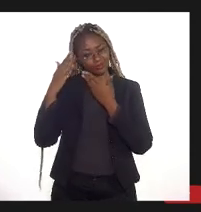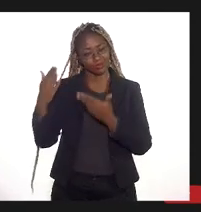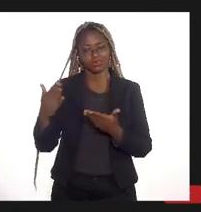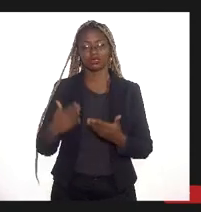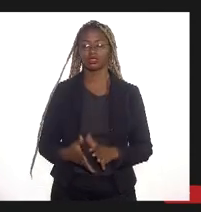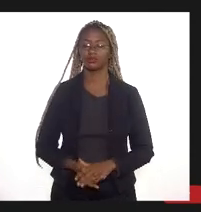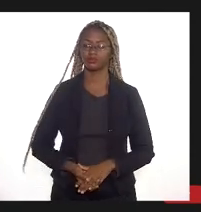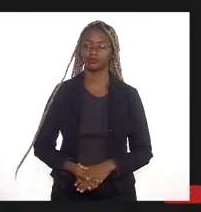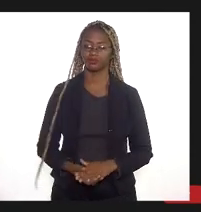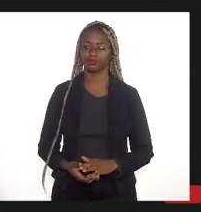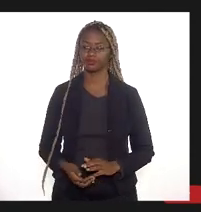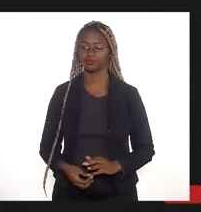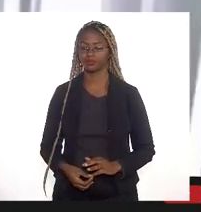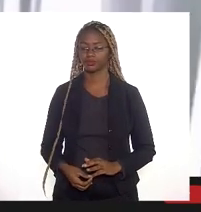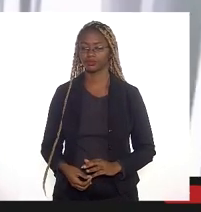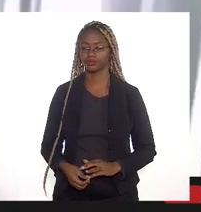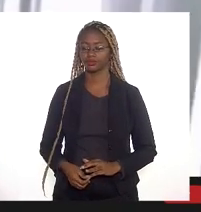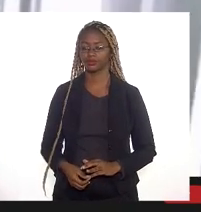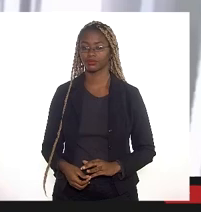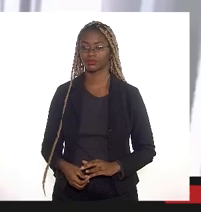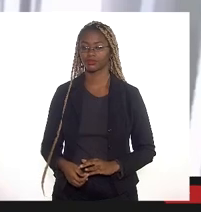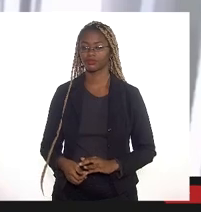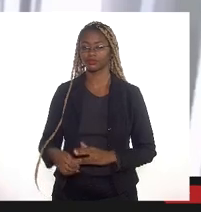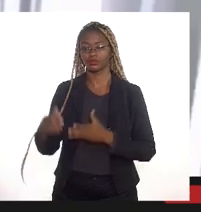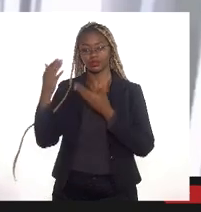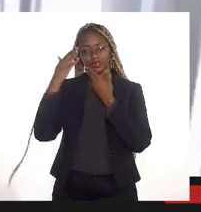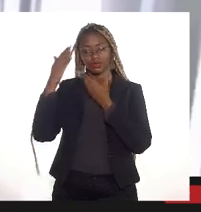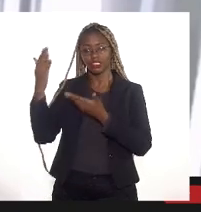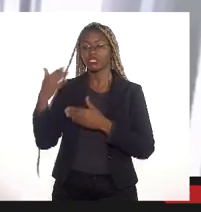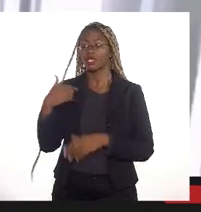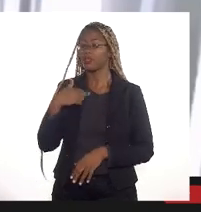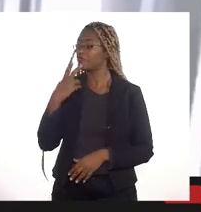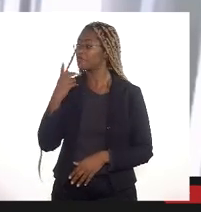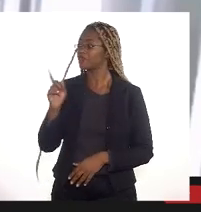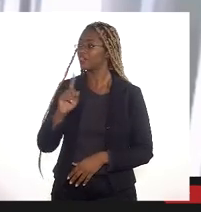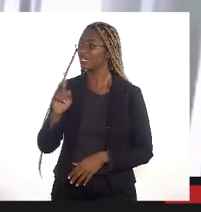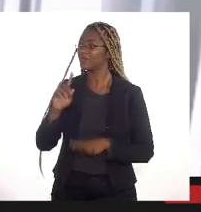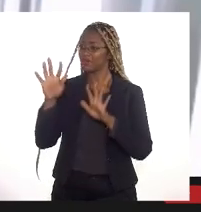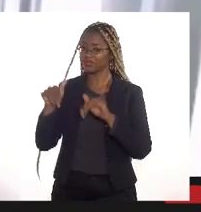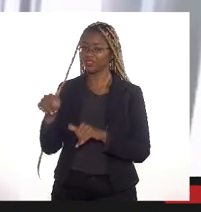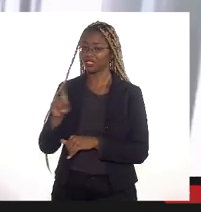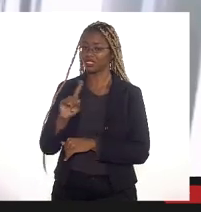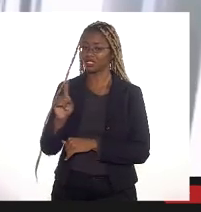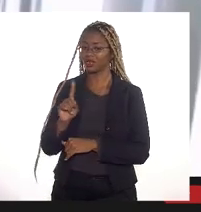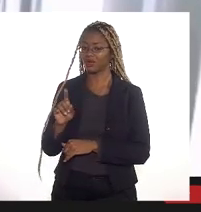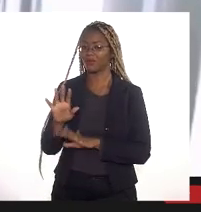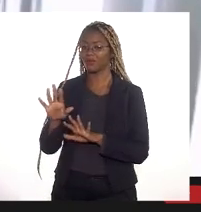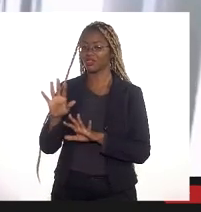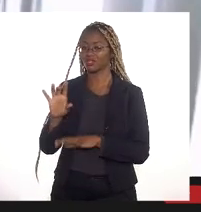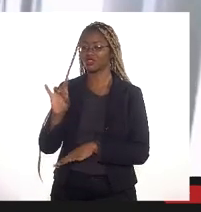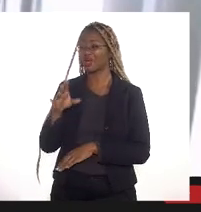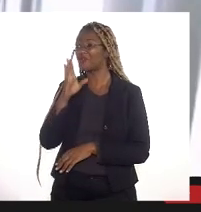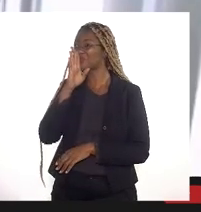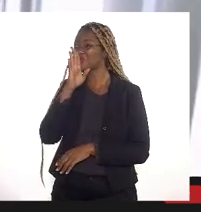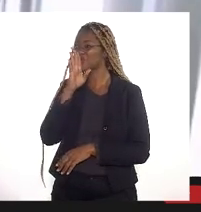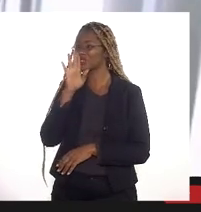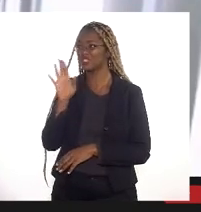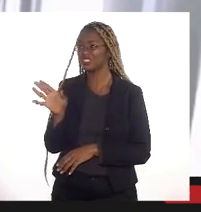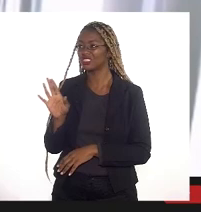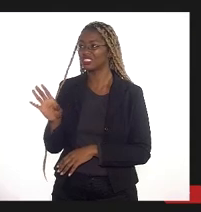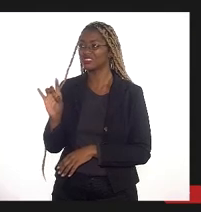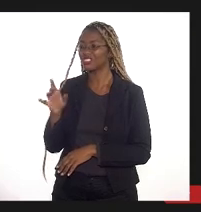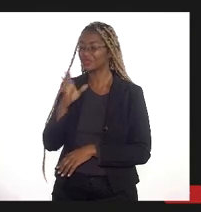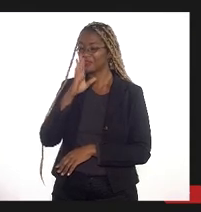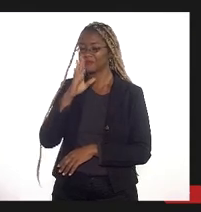estamos juntos nessa luta obrigado Edson Teixeira eu não falei naquela hora para concluir que seu áudio tinha fechado eu só alertei que o áudio tinha fechado mas